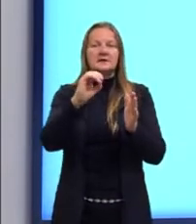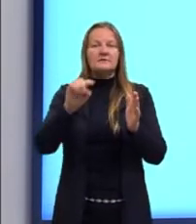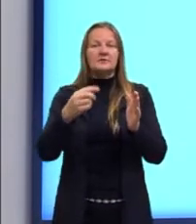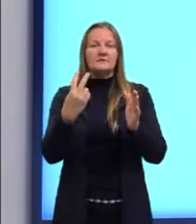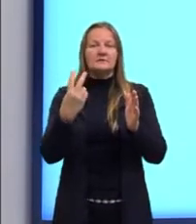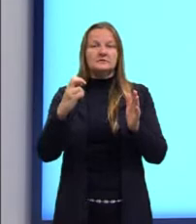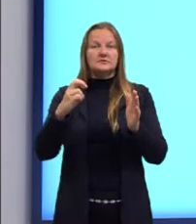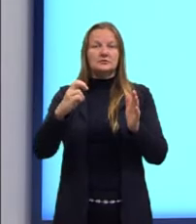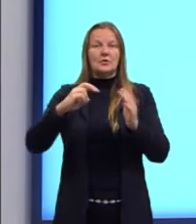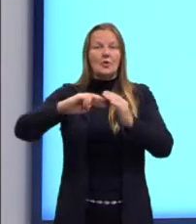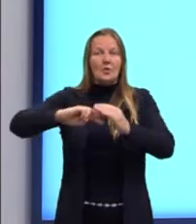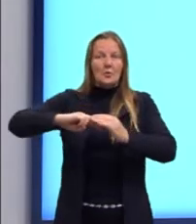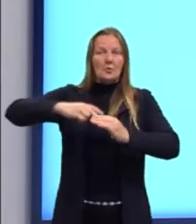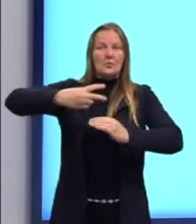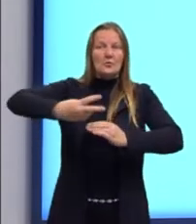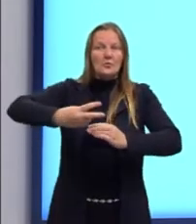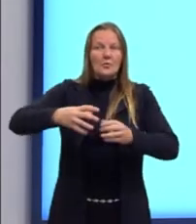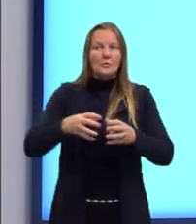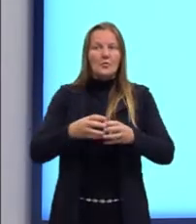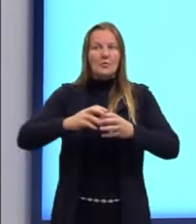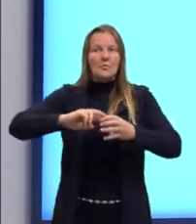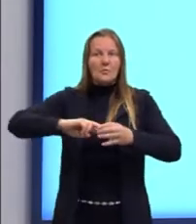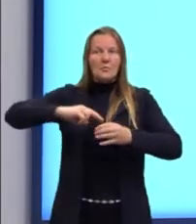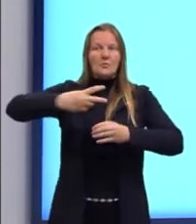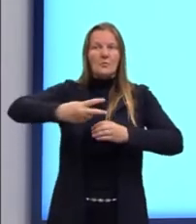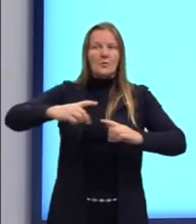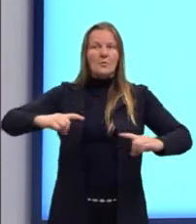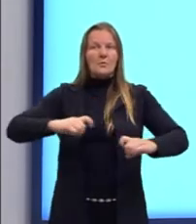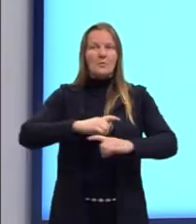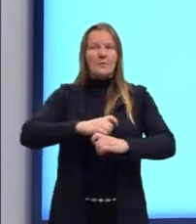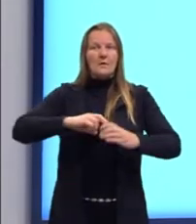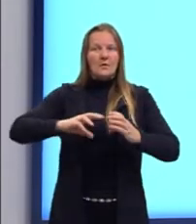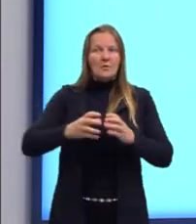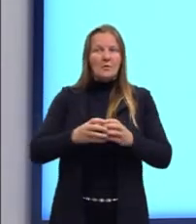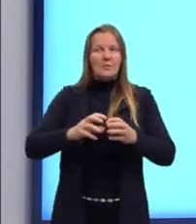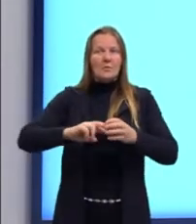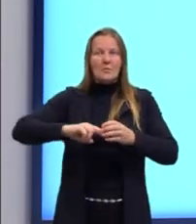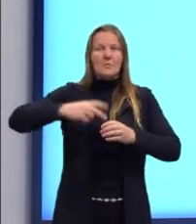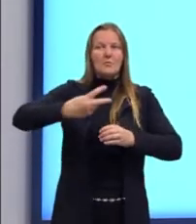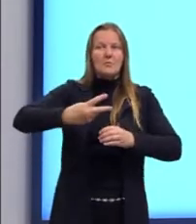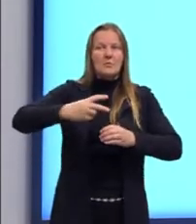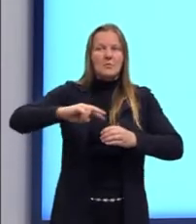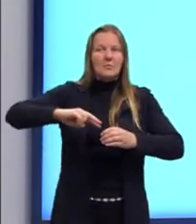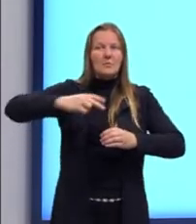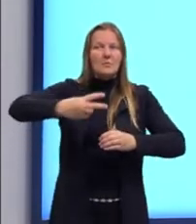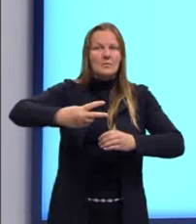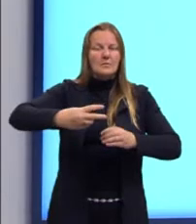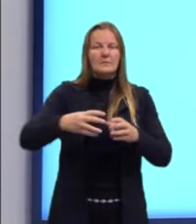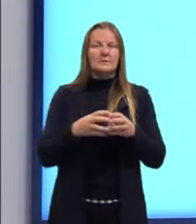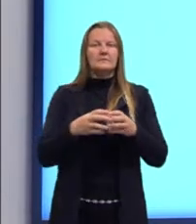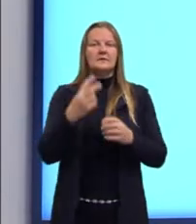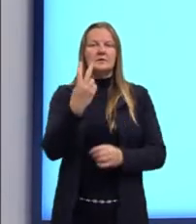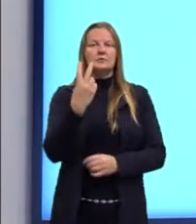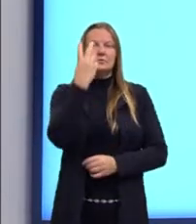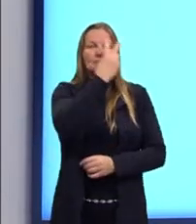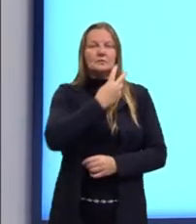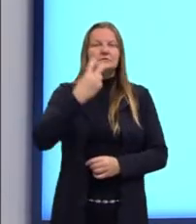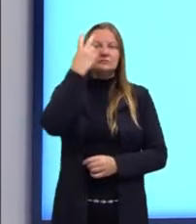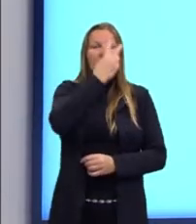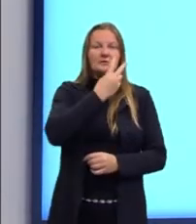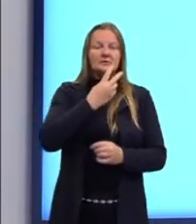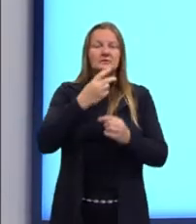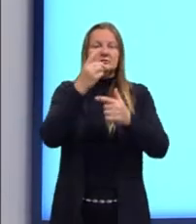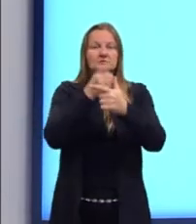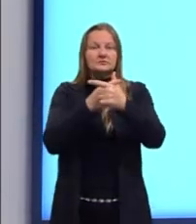,25 hora a população de bactérias dobrava. Então eu peguei as duas horas e dividi